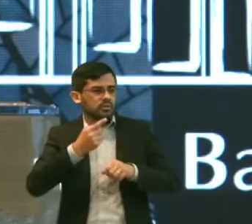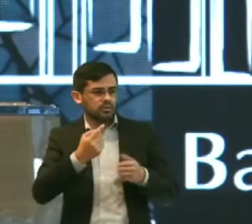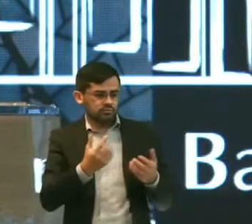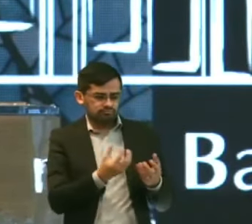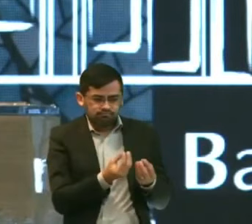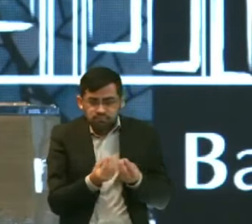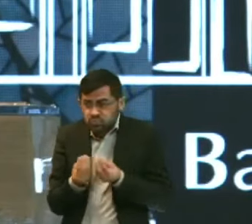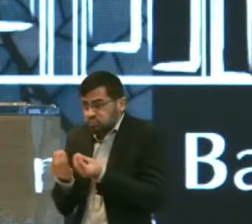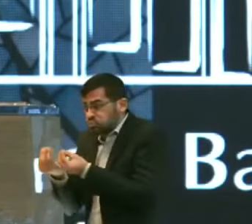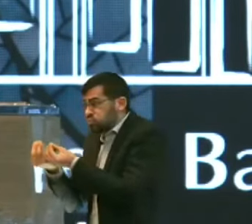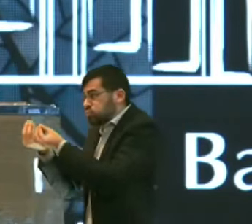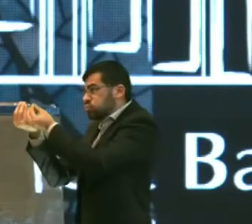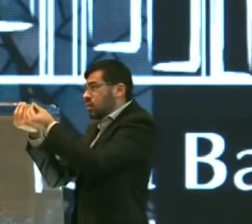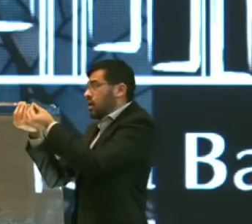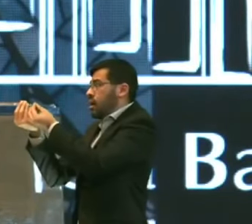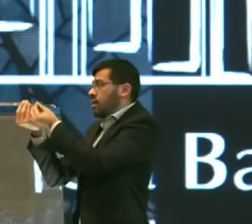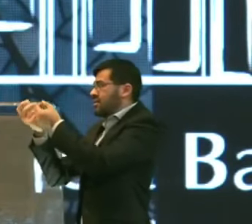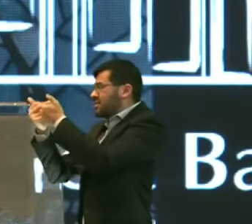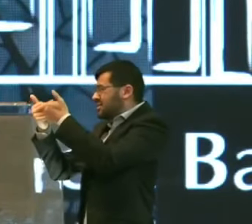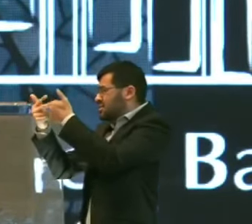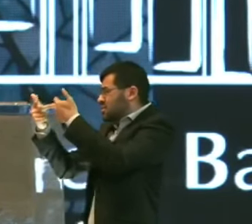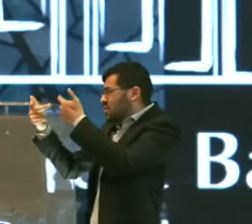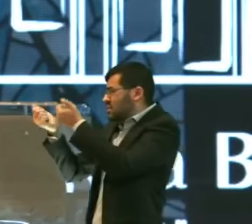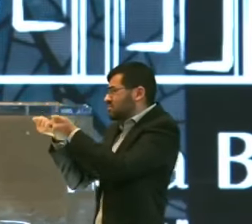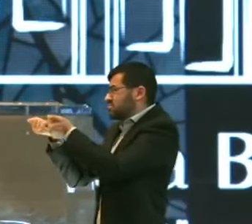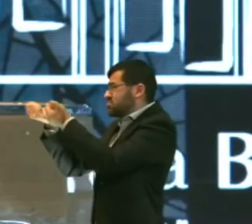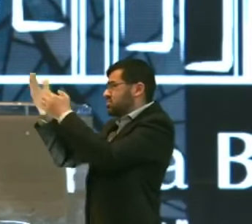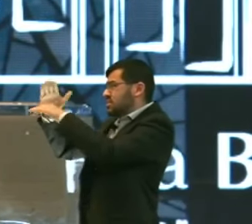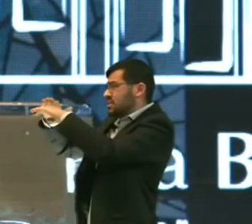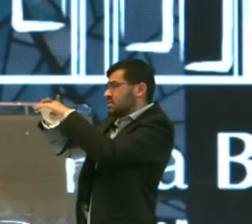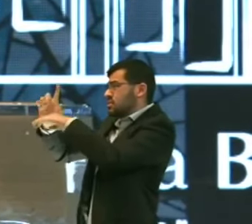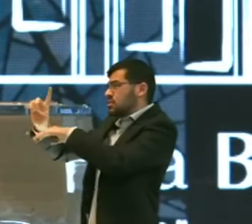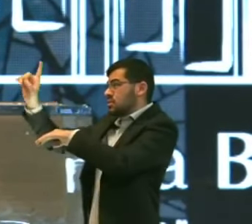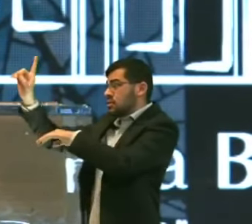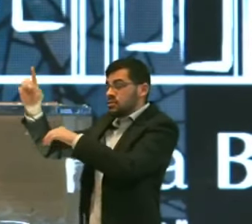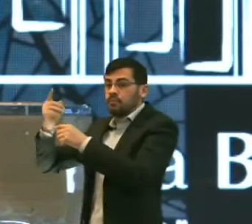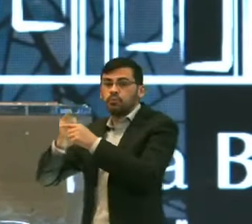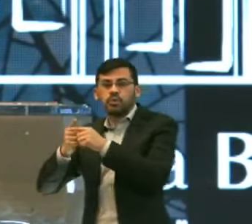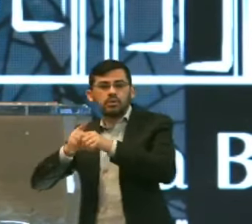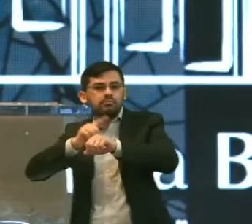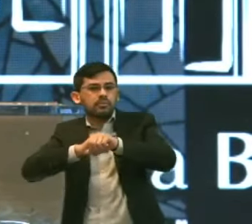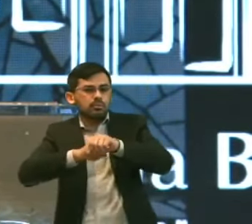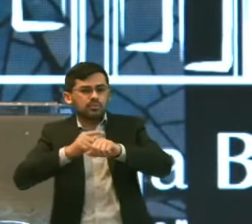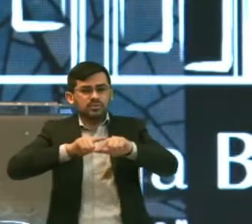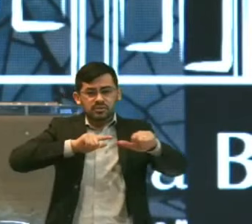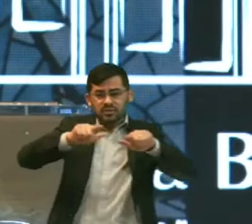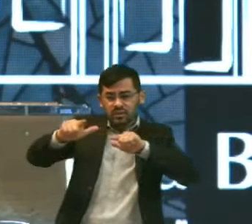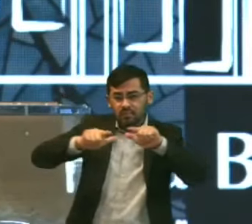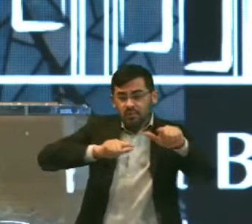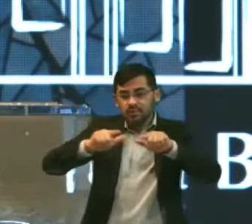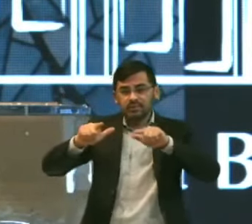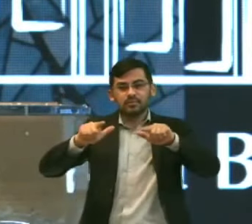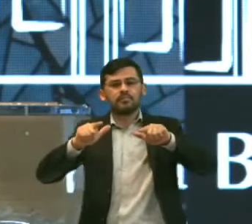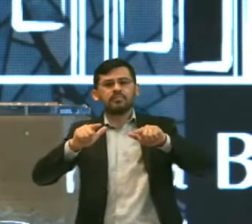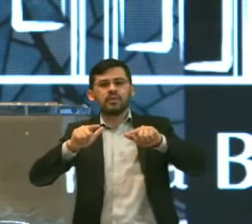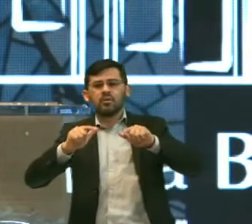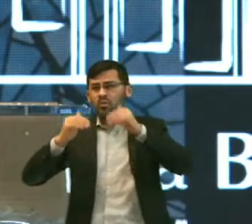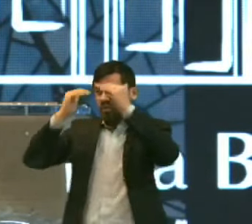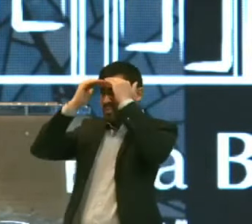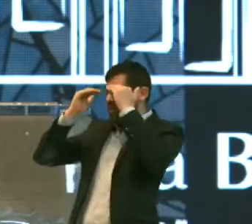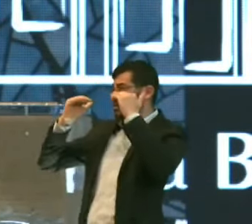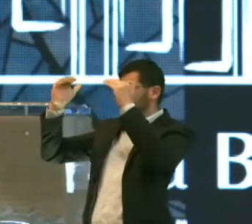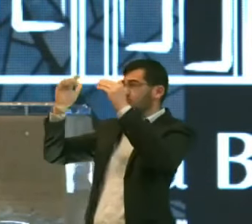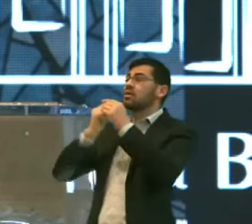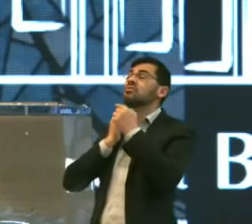palavra Que Deus nos dá Enquanto Nós estamos Fazendo a vontade De Deus Fazendo a obra De Deus No